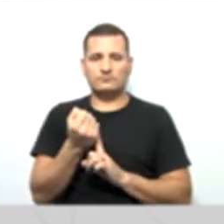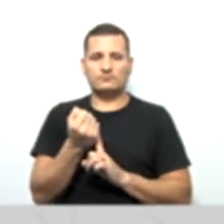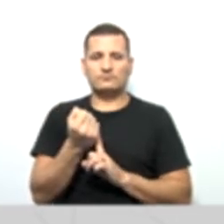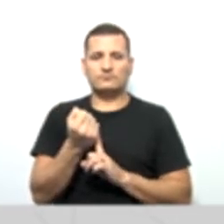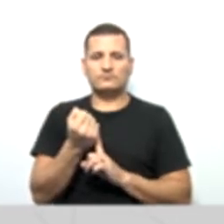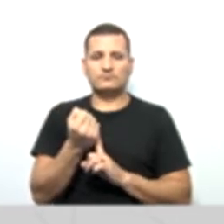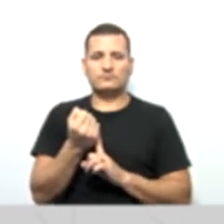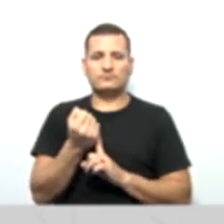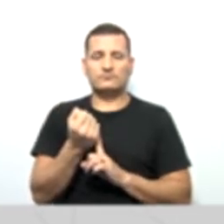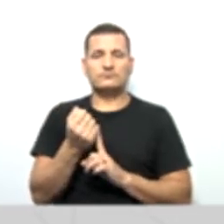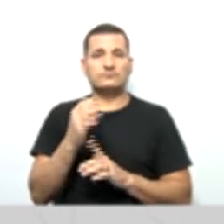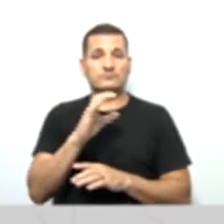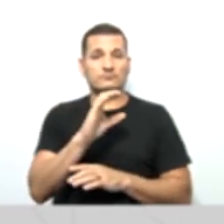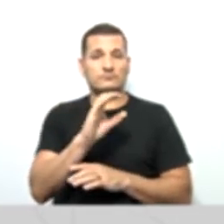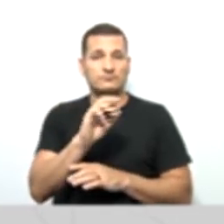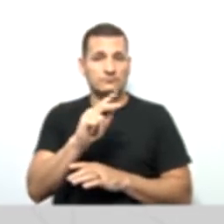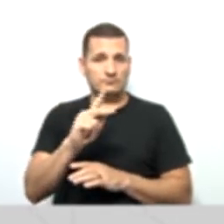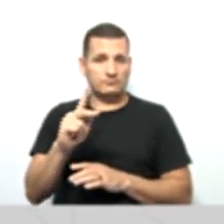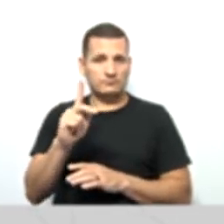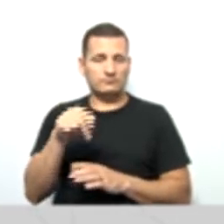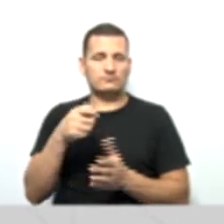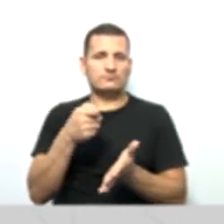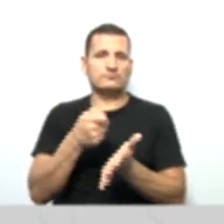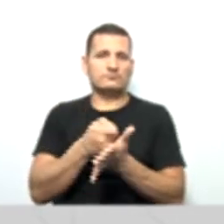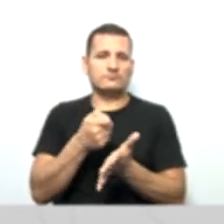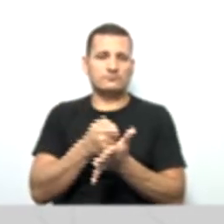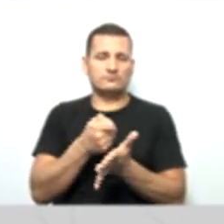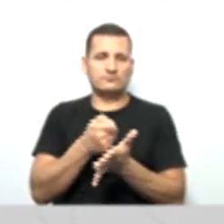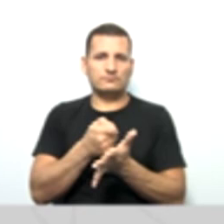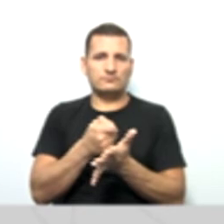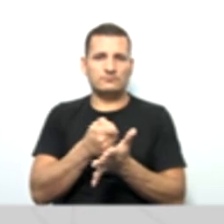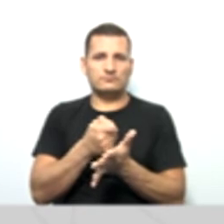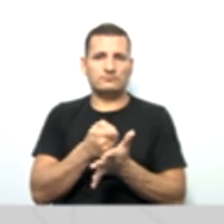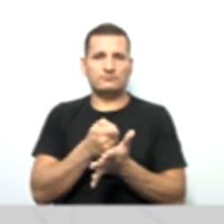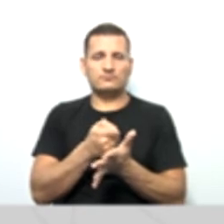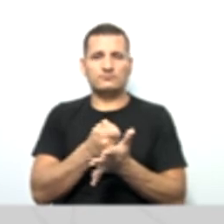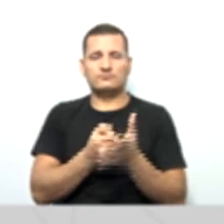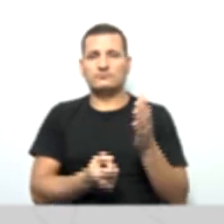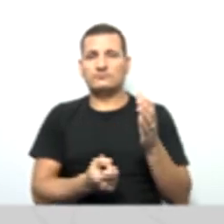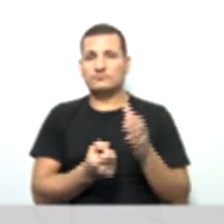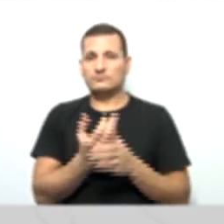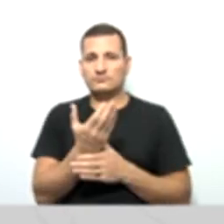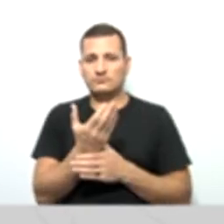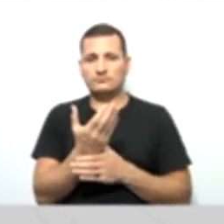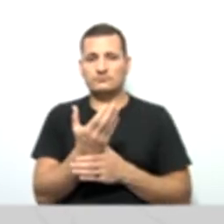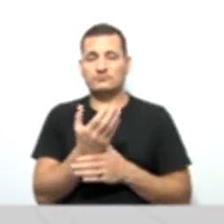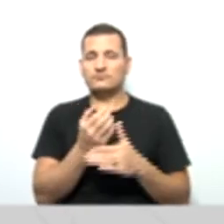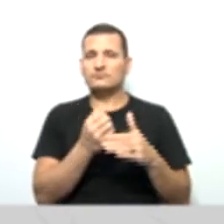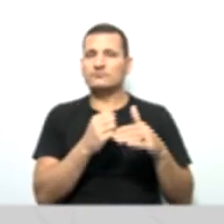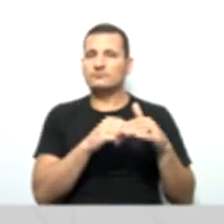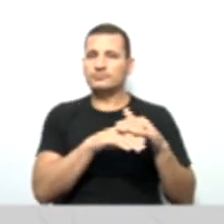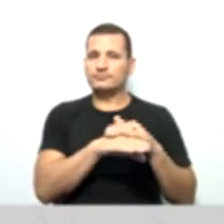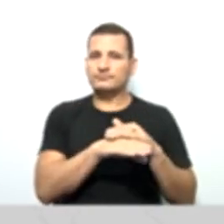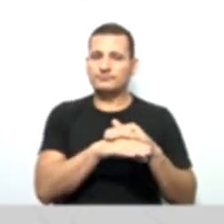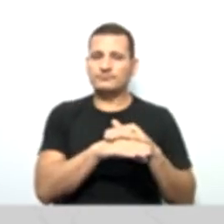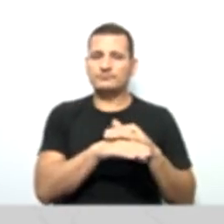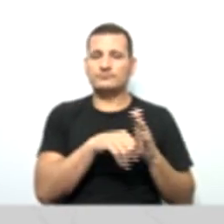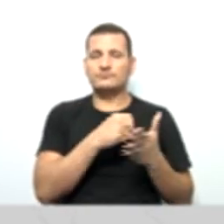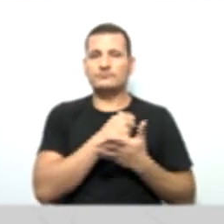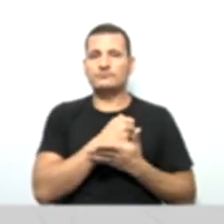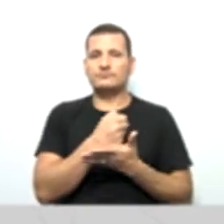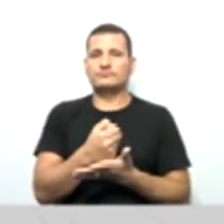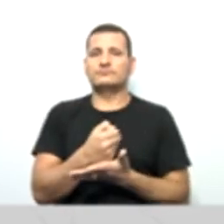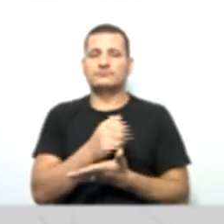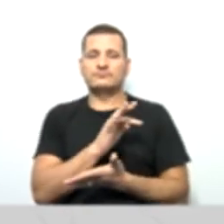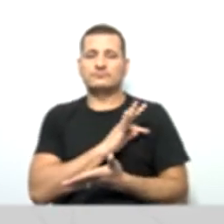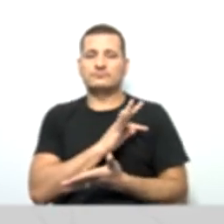são obrigadas a constituir o Fundo de Assistência Técnica Educacional e Social, que é o FATIS,